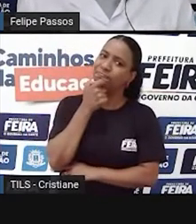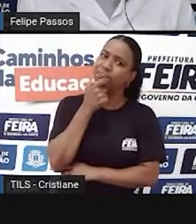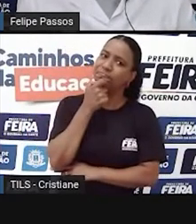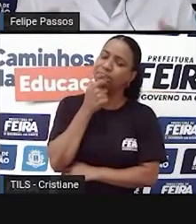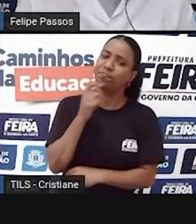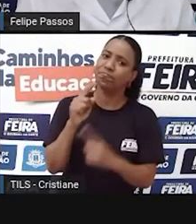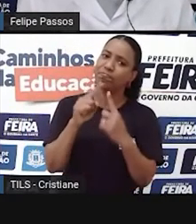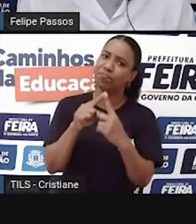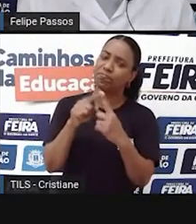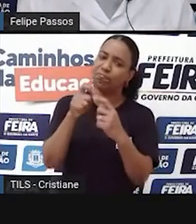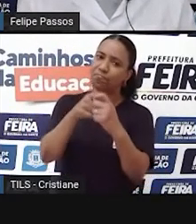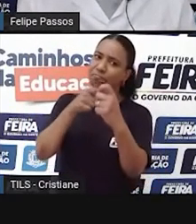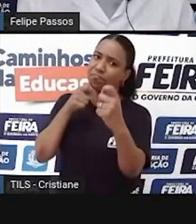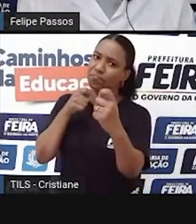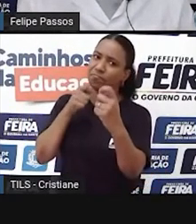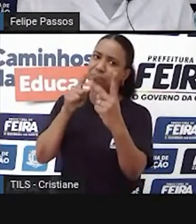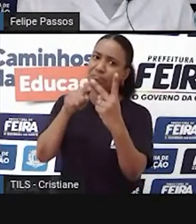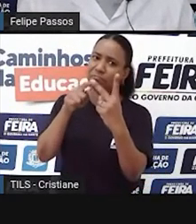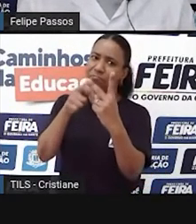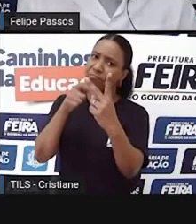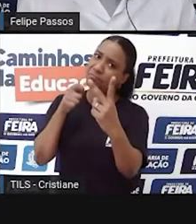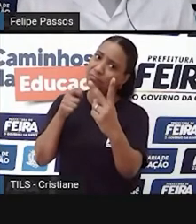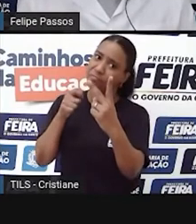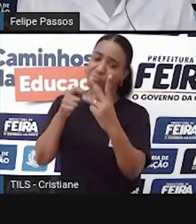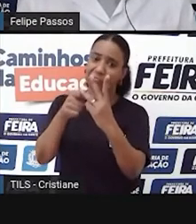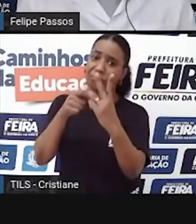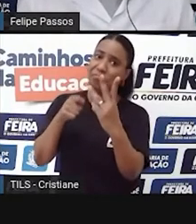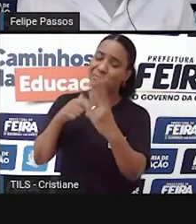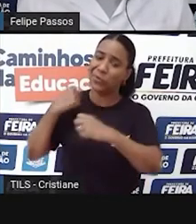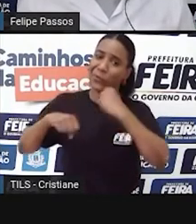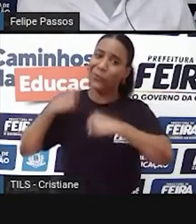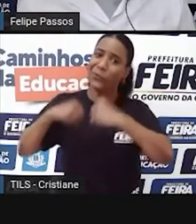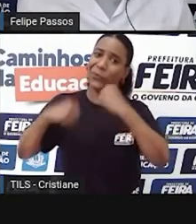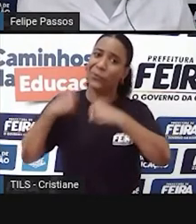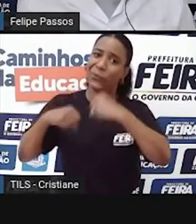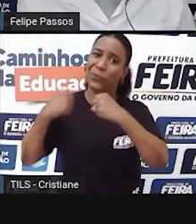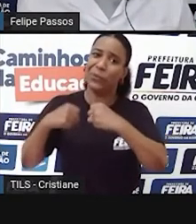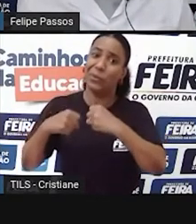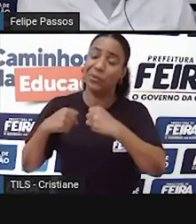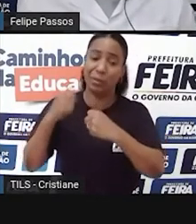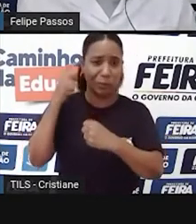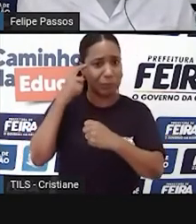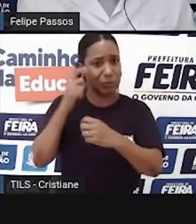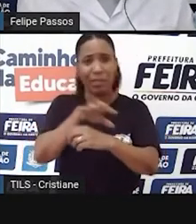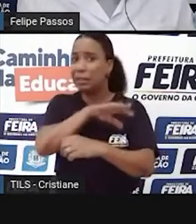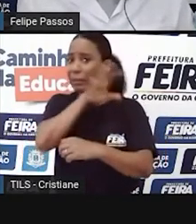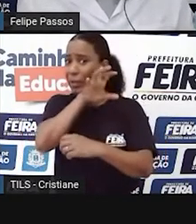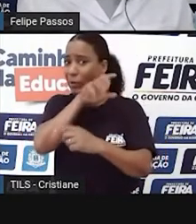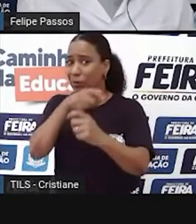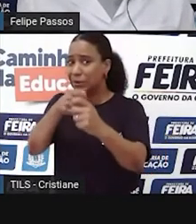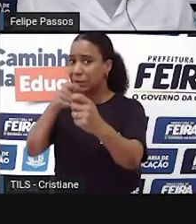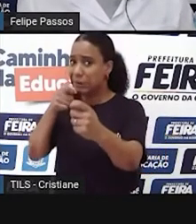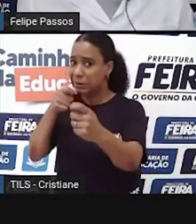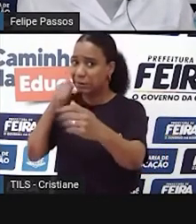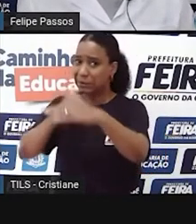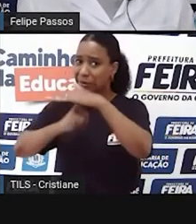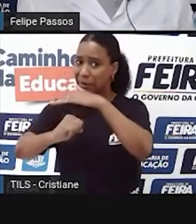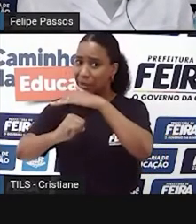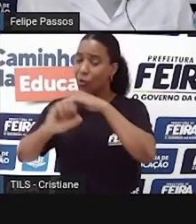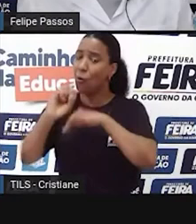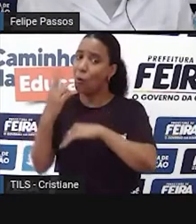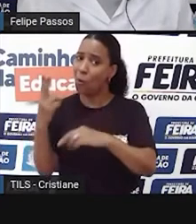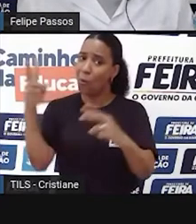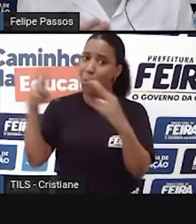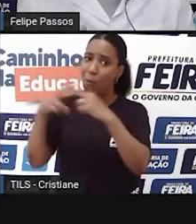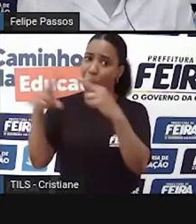não tem como dizer se eles estavam indo caçar juntos algum animal, ou se, de repente, eles estavam brigando entre si. A escrita, ela já traz uma